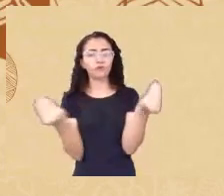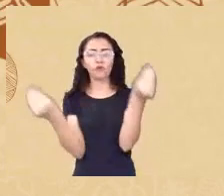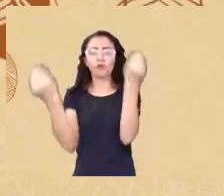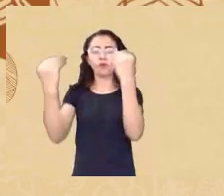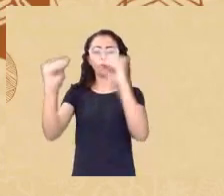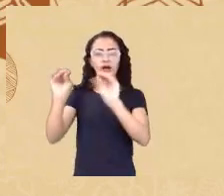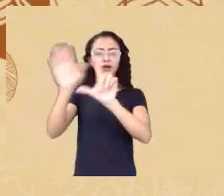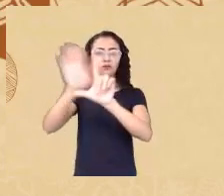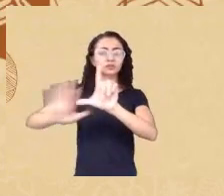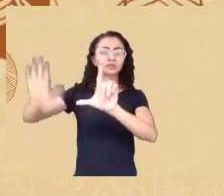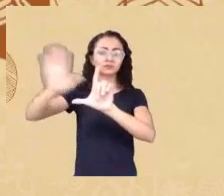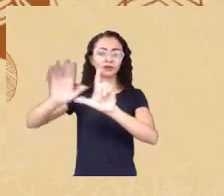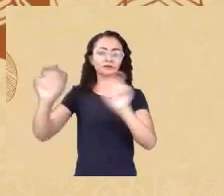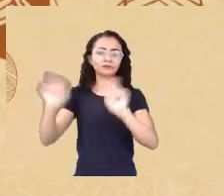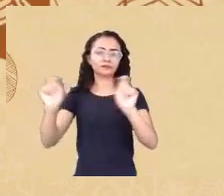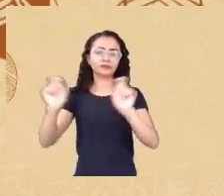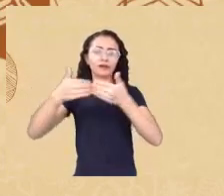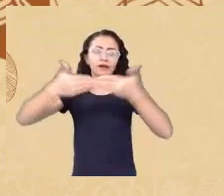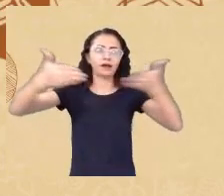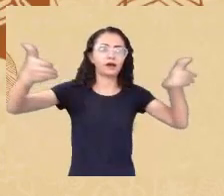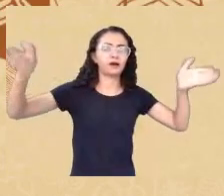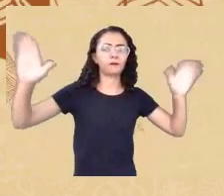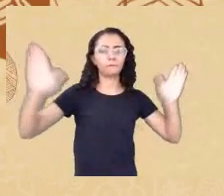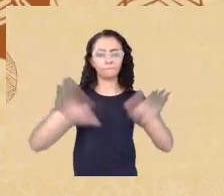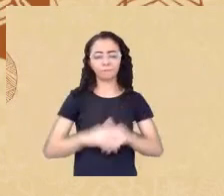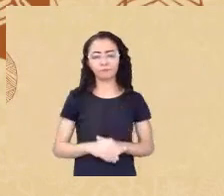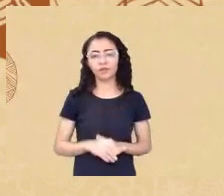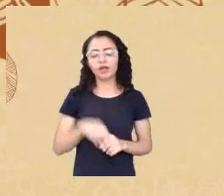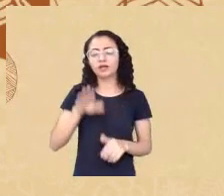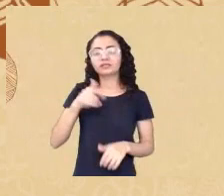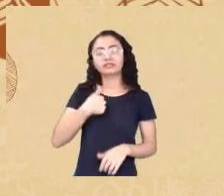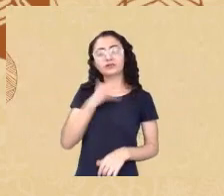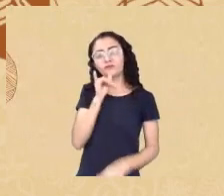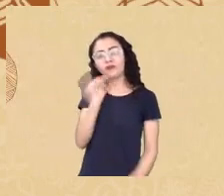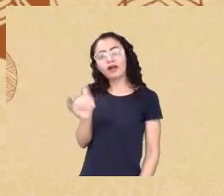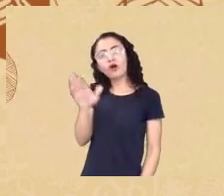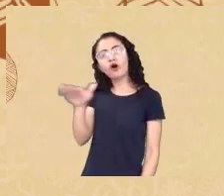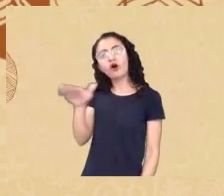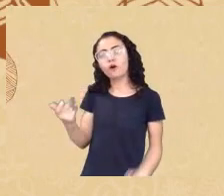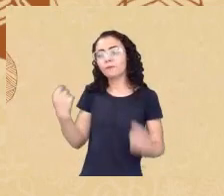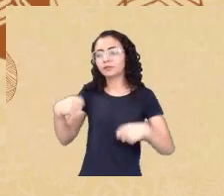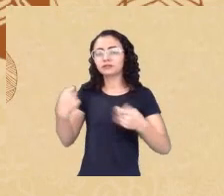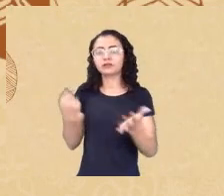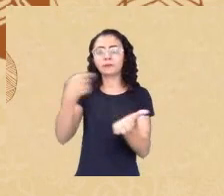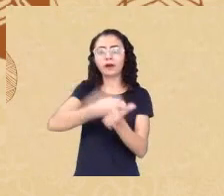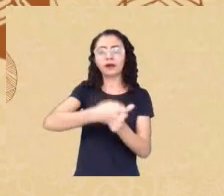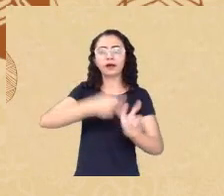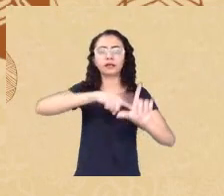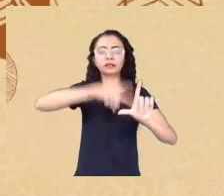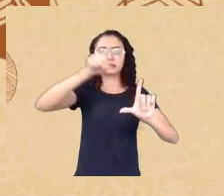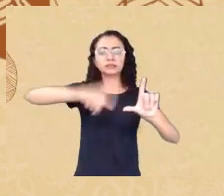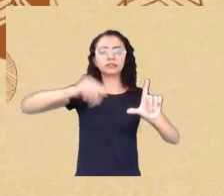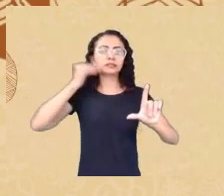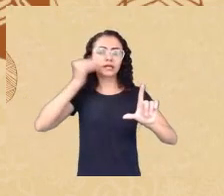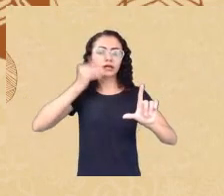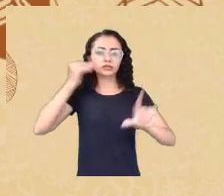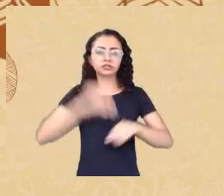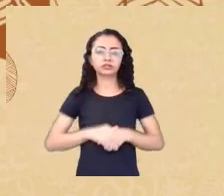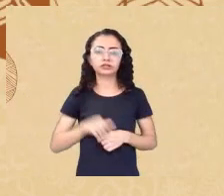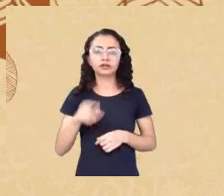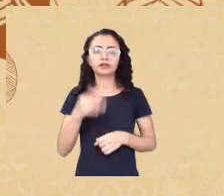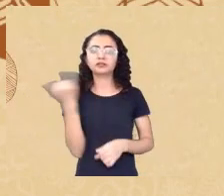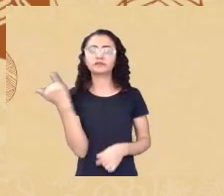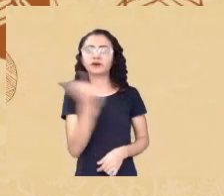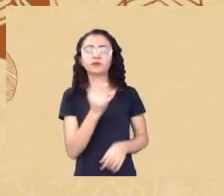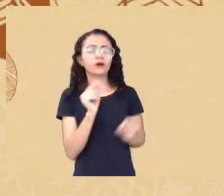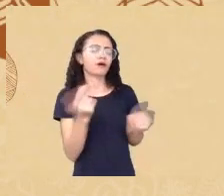que pagar o teste de estatística né o SPSS não sei o que o que esses alunos fizeram não, agora eu trabalho com R que é um teste que